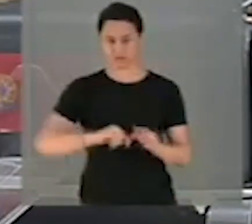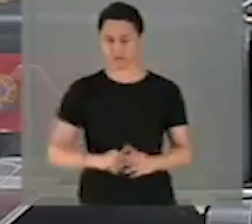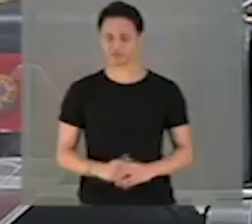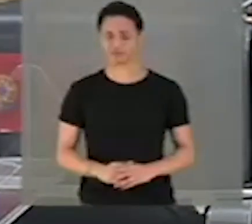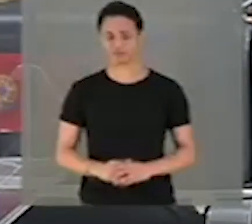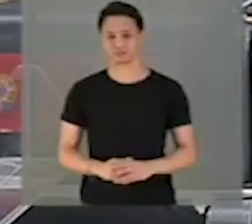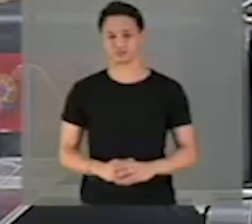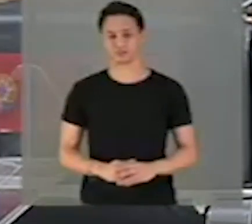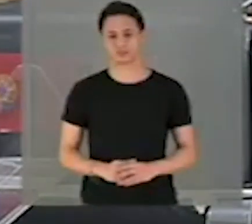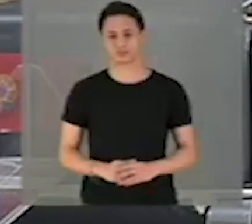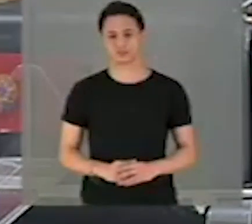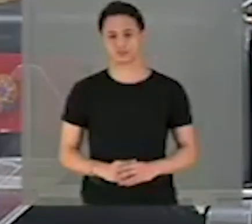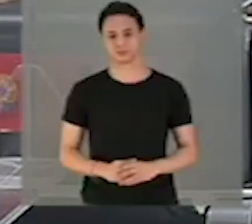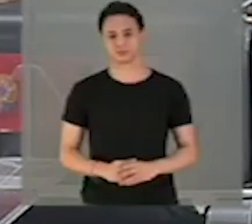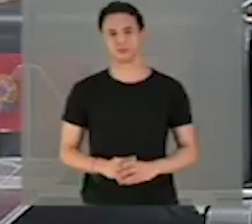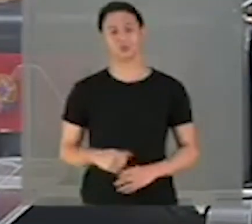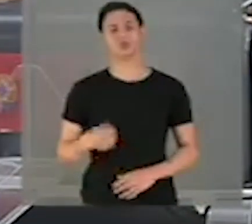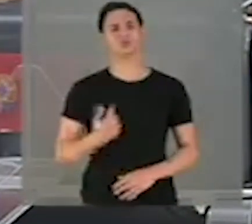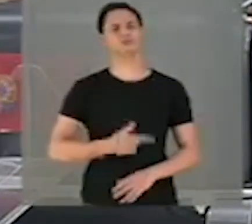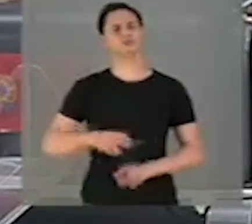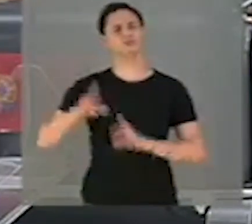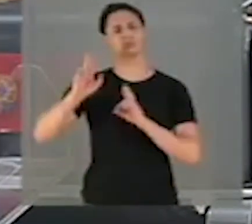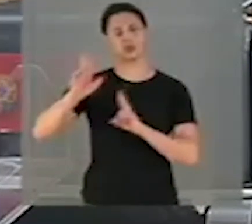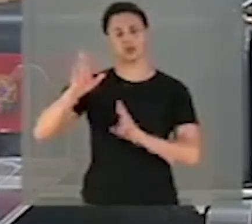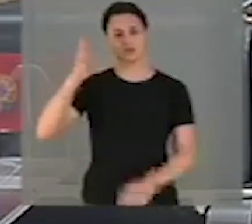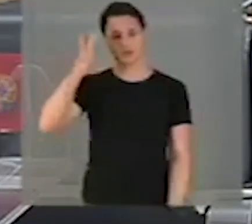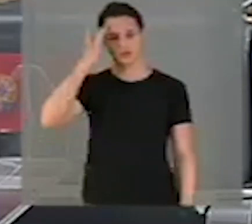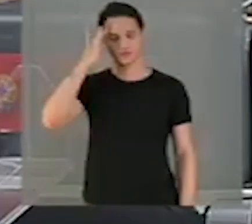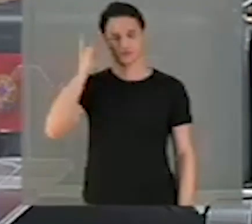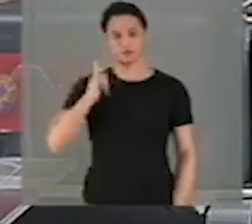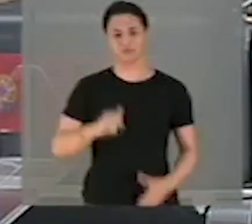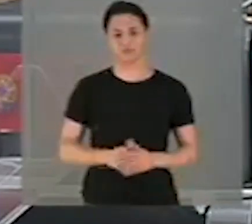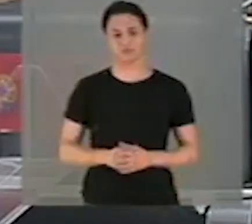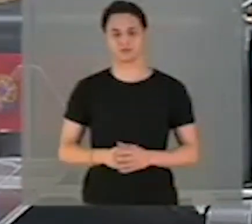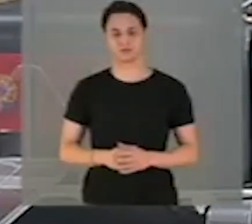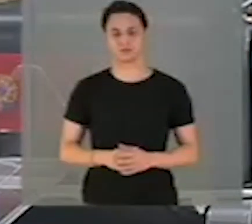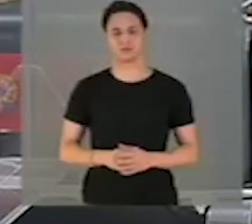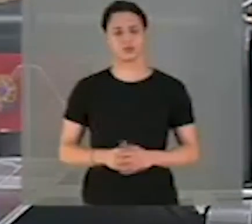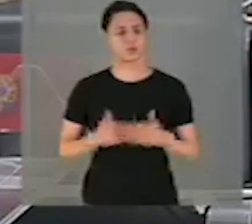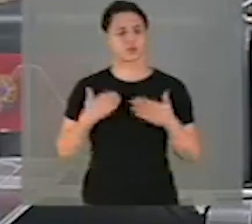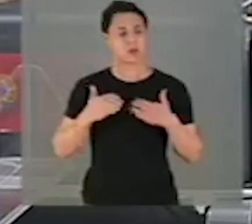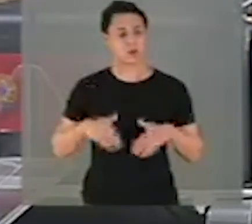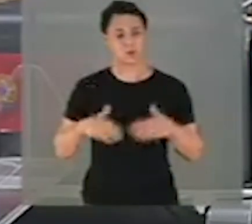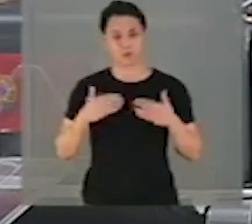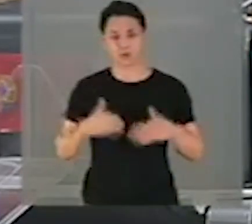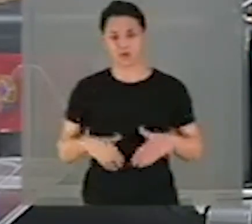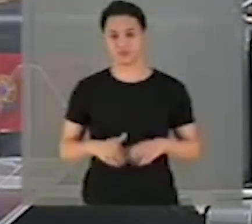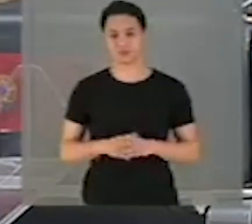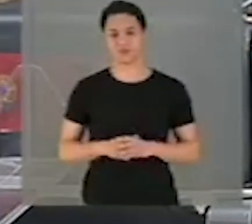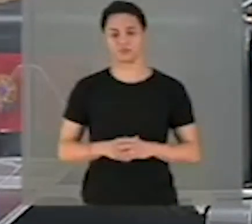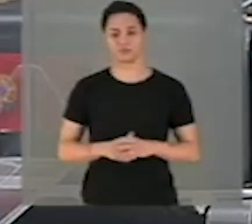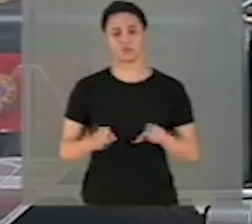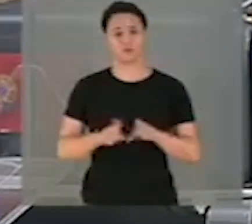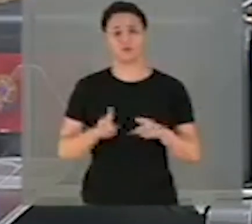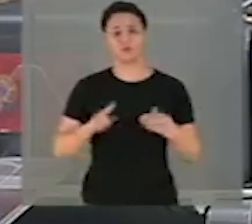Federal. Esperamos que amanhã tenhamos uma sessão tranquila, assim como nos